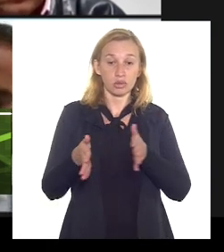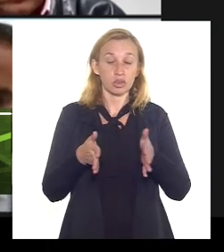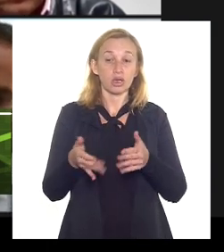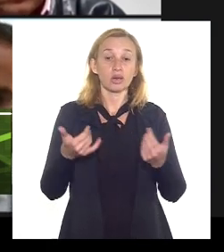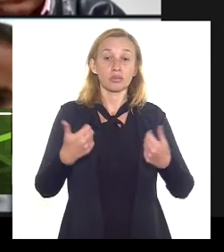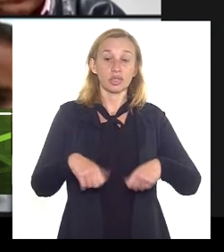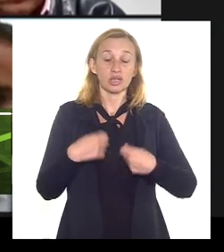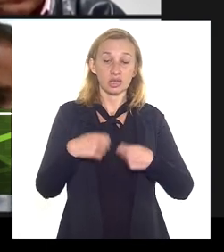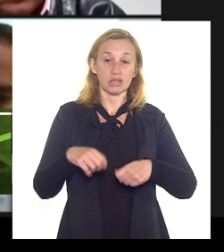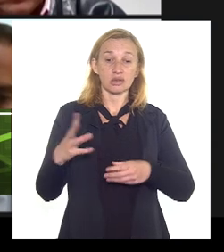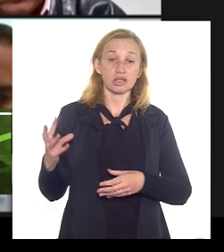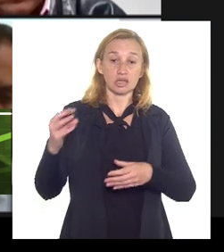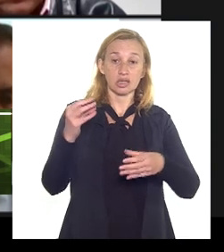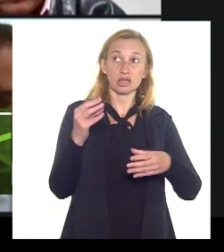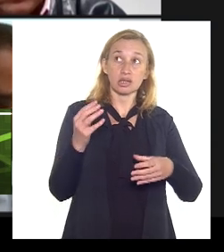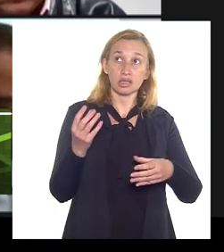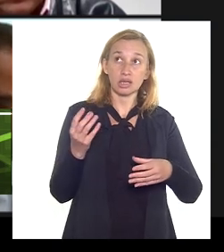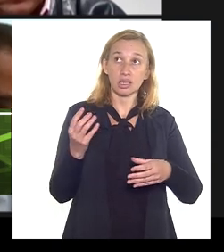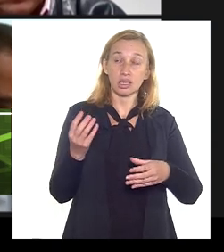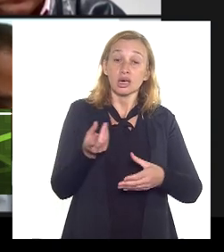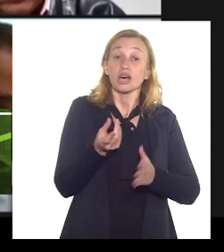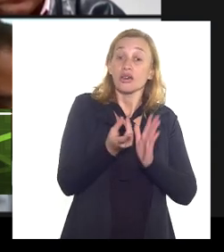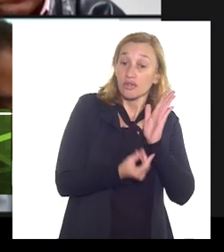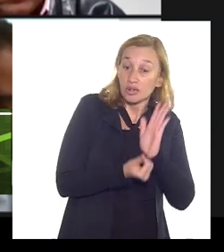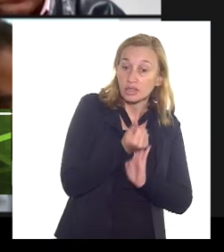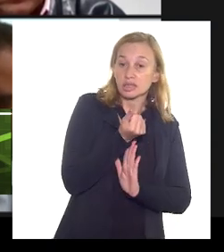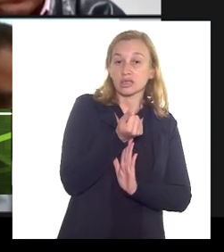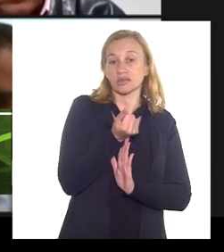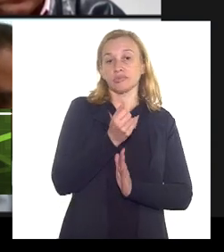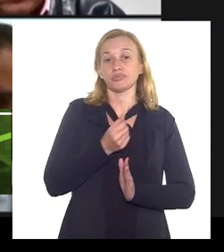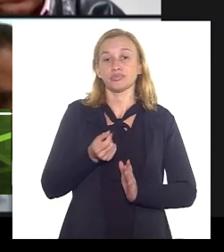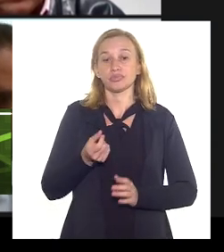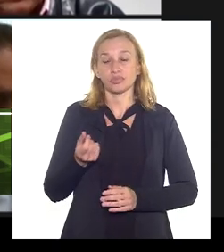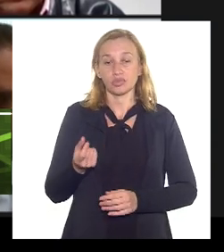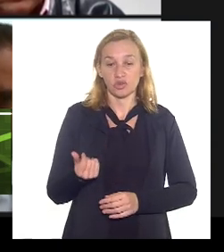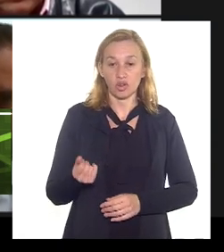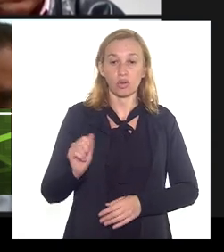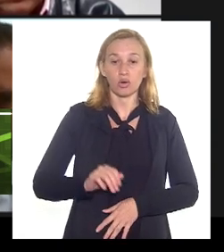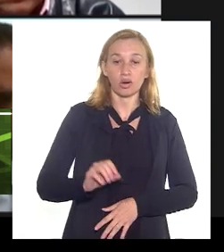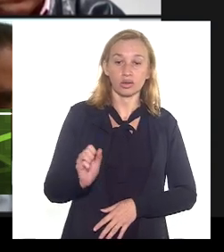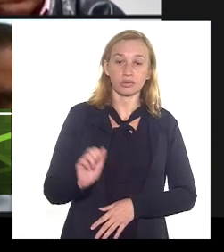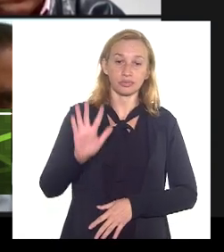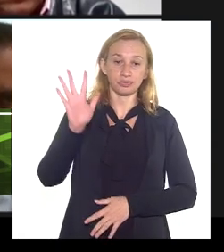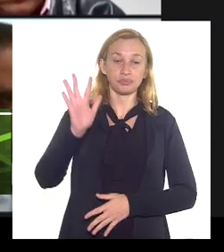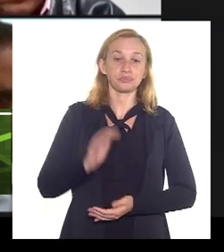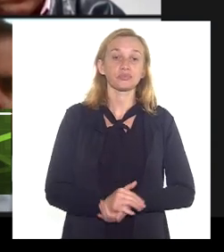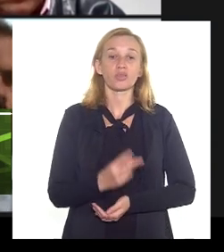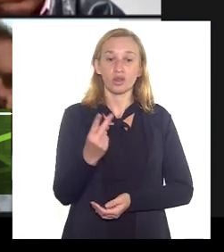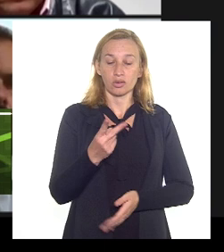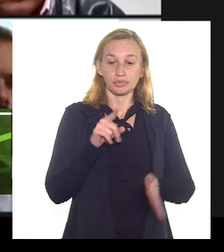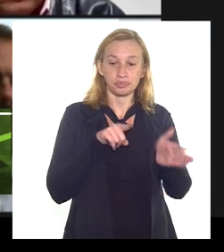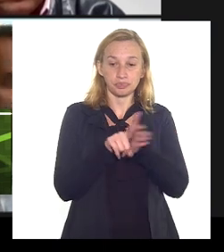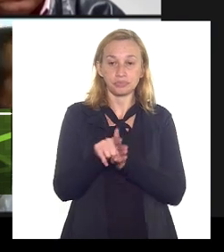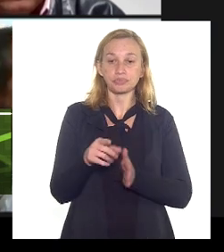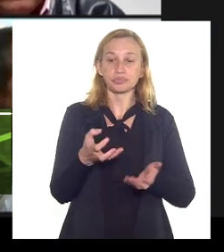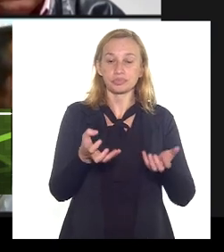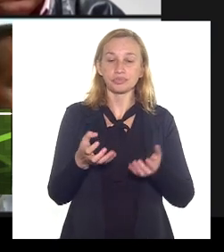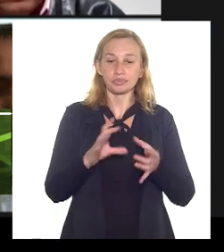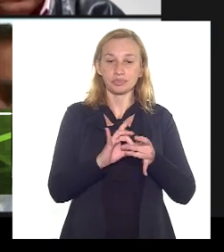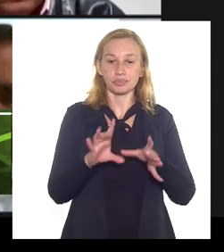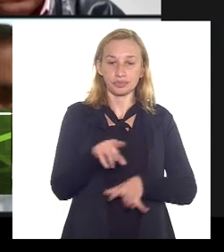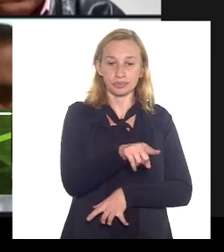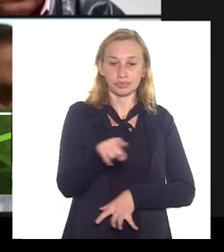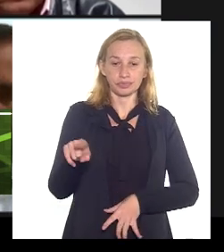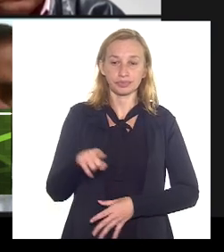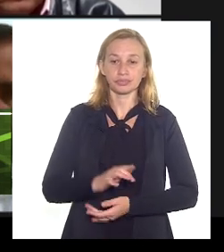ser inclusive financeiro e tem um custo alto né então essas são as duas perguntas que eu queria deixar aqui para